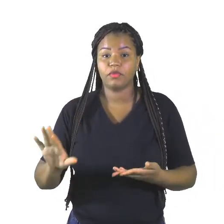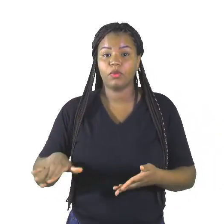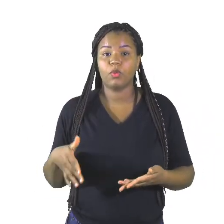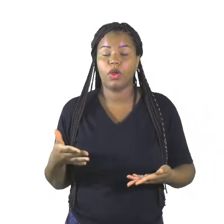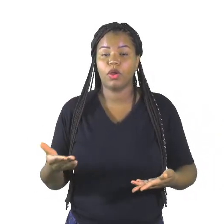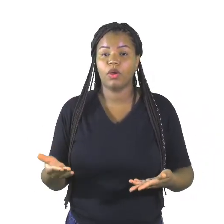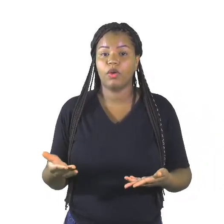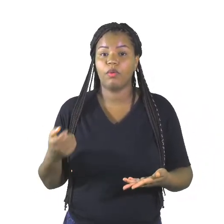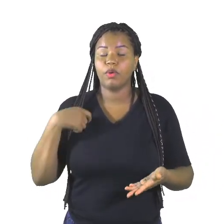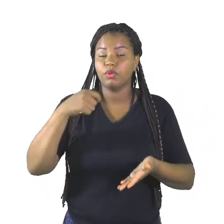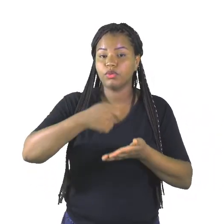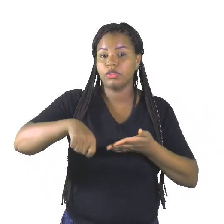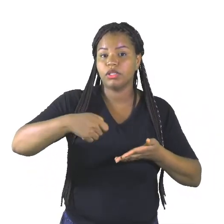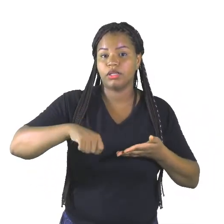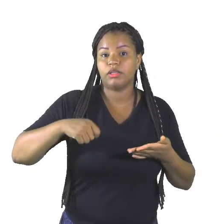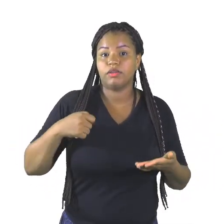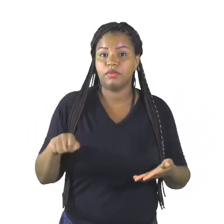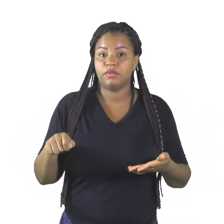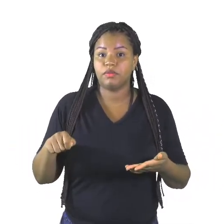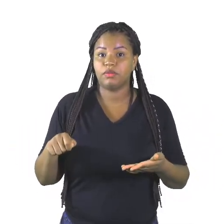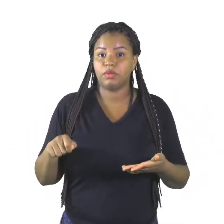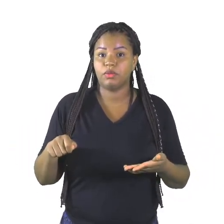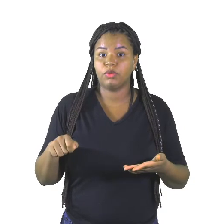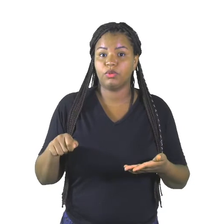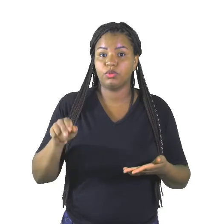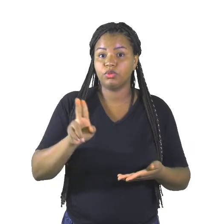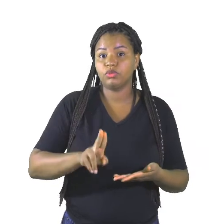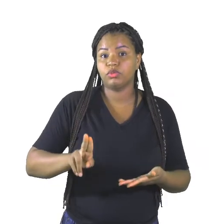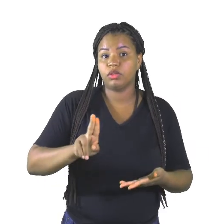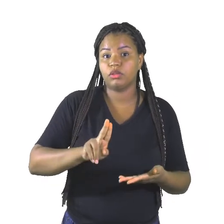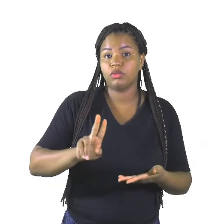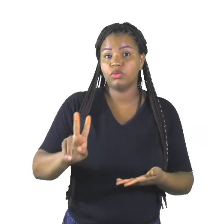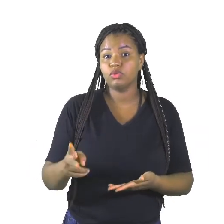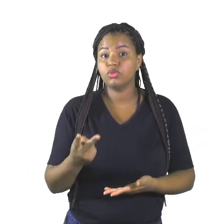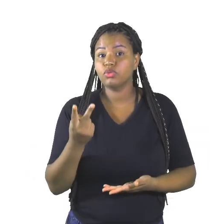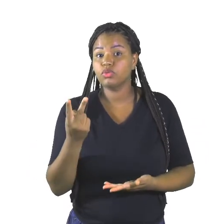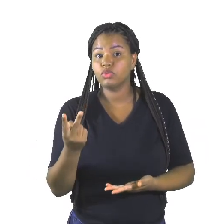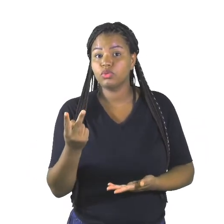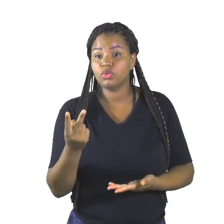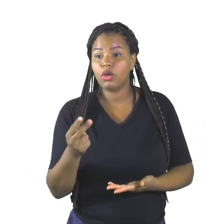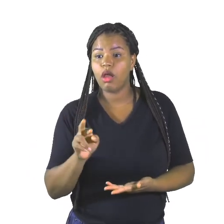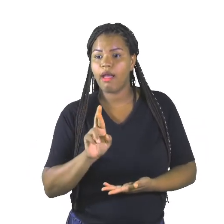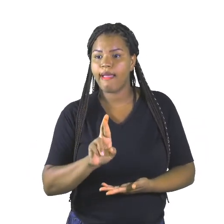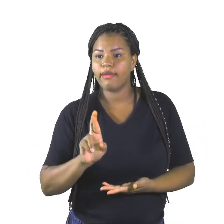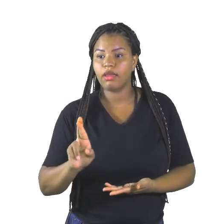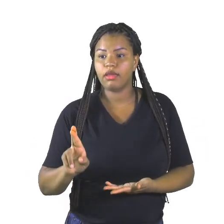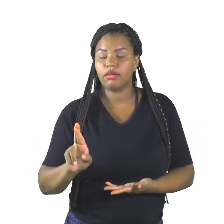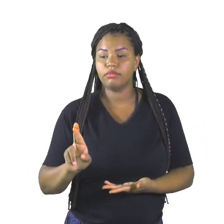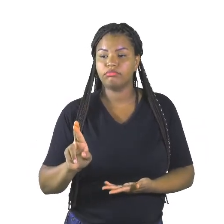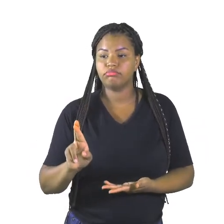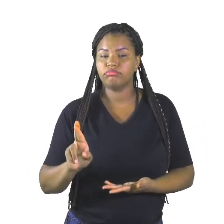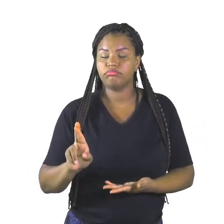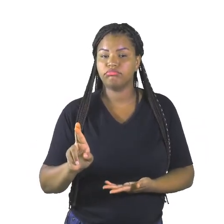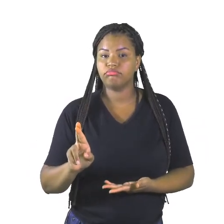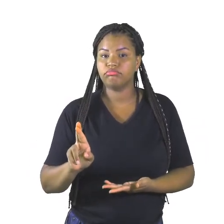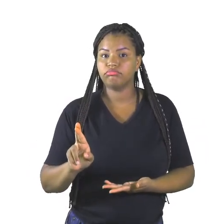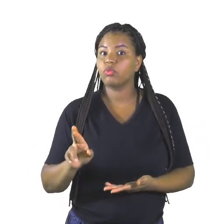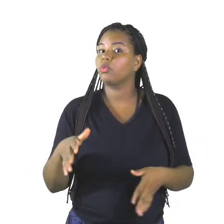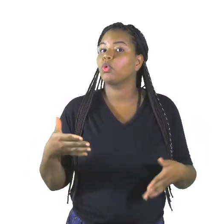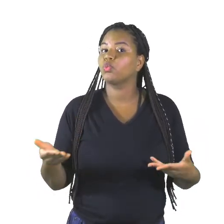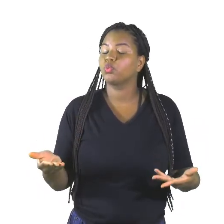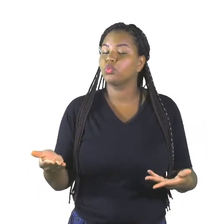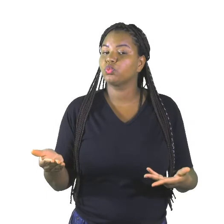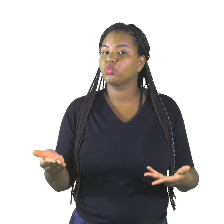eu escrevo com dois R? Qual é?